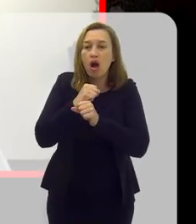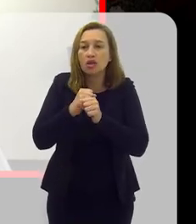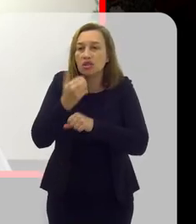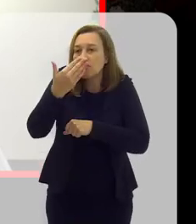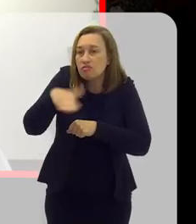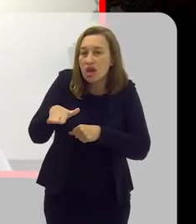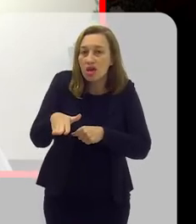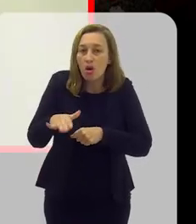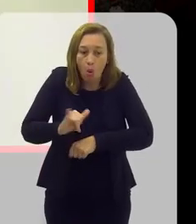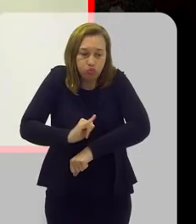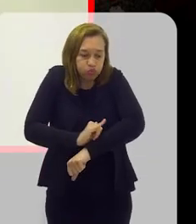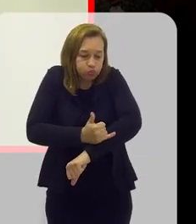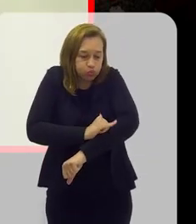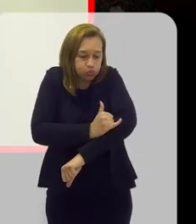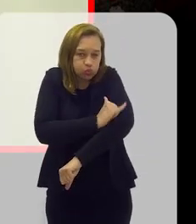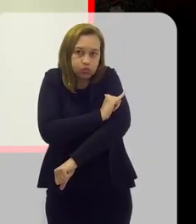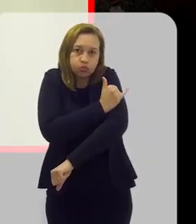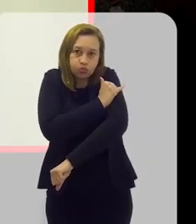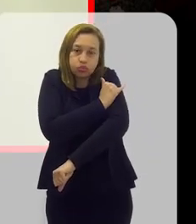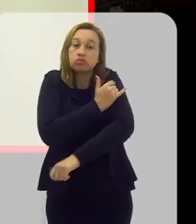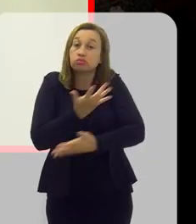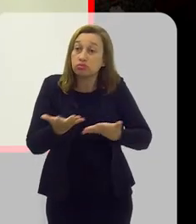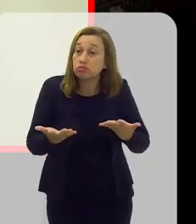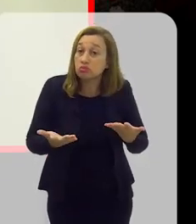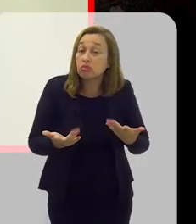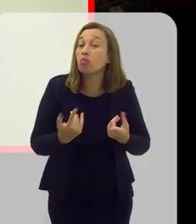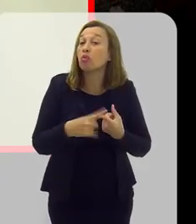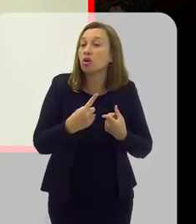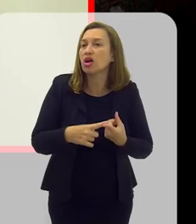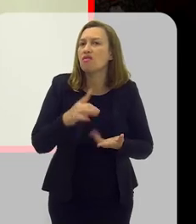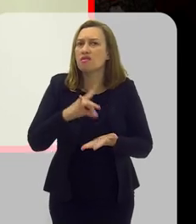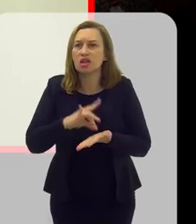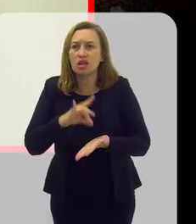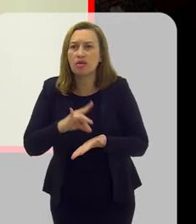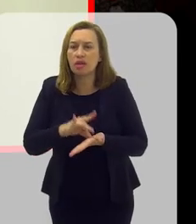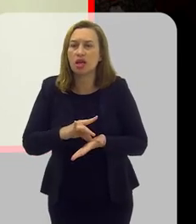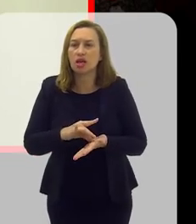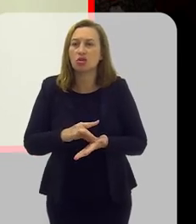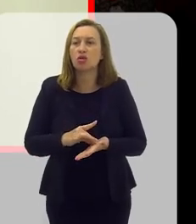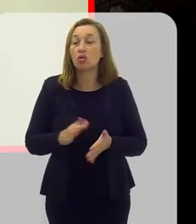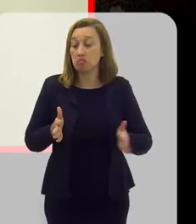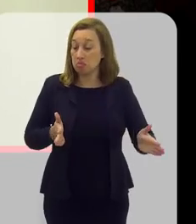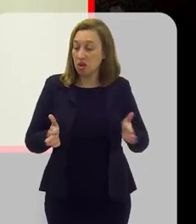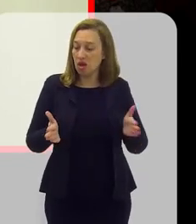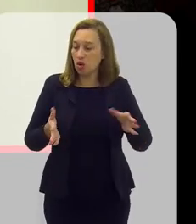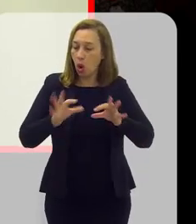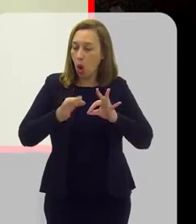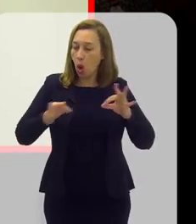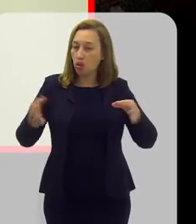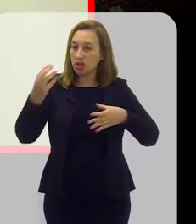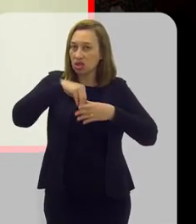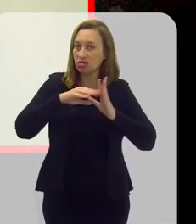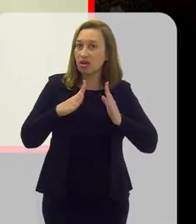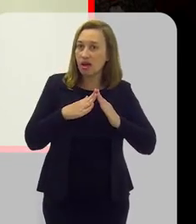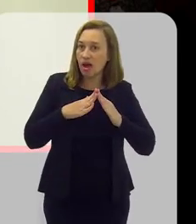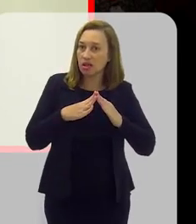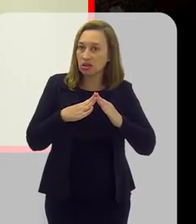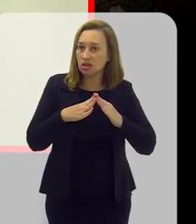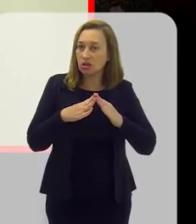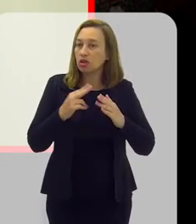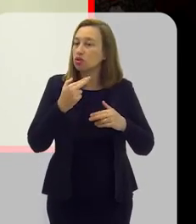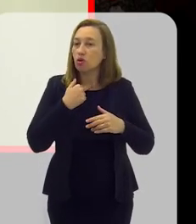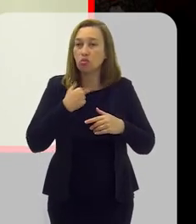A obesidade e o sobrepeso prepondera, porque realmente ficaram por um período longo dentro de casa,